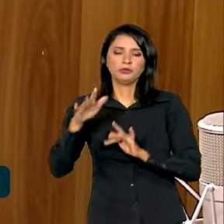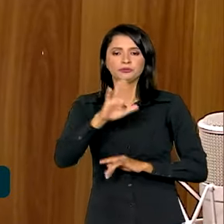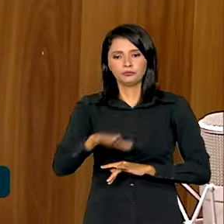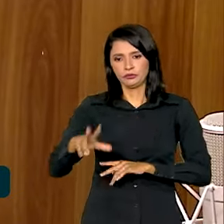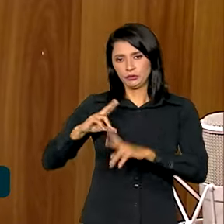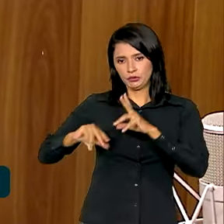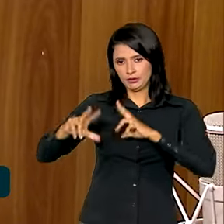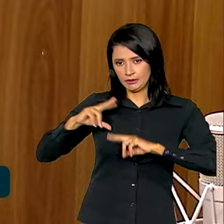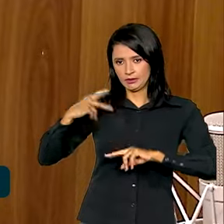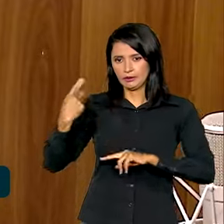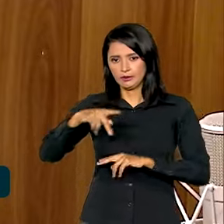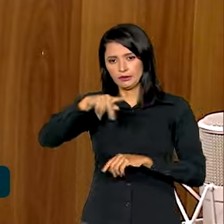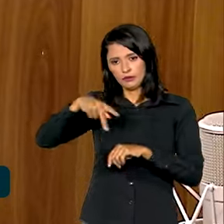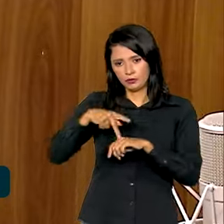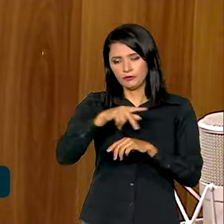país nas suas diferentes frentes de atuação. E aí